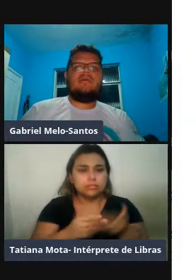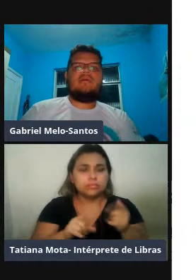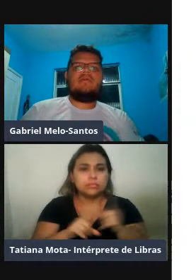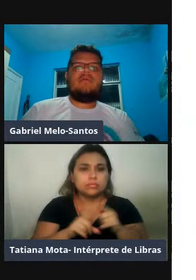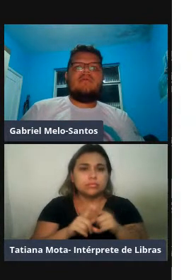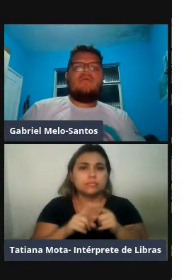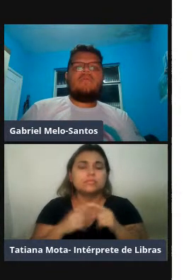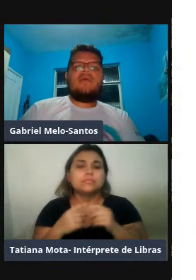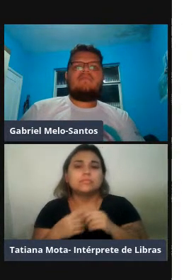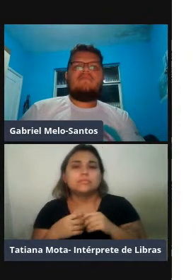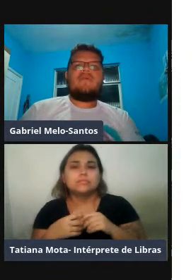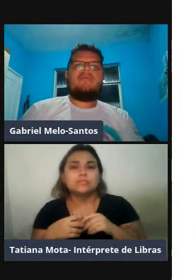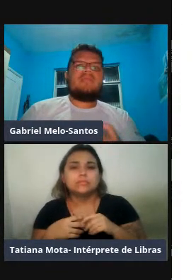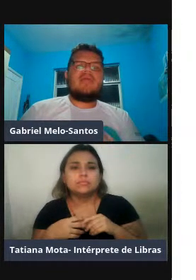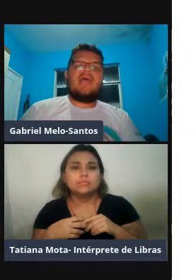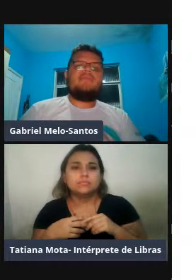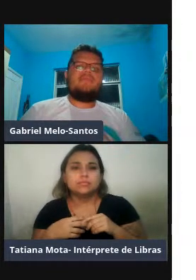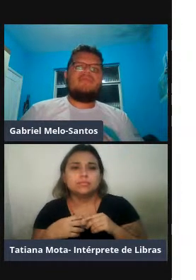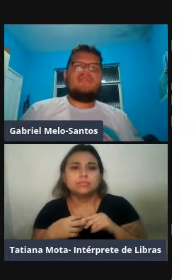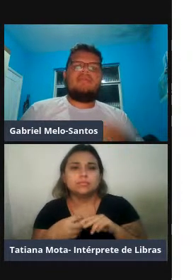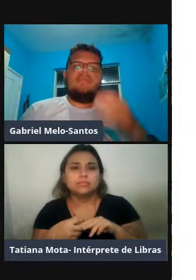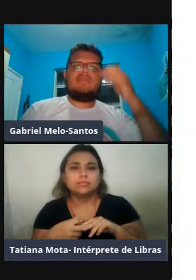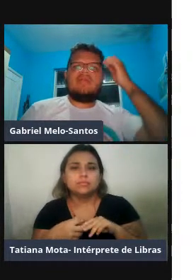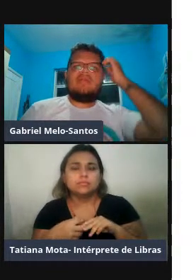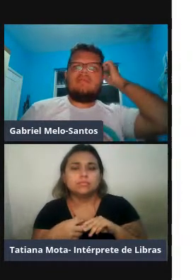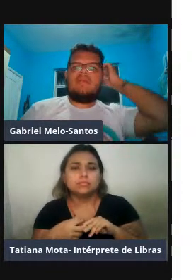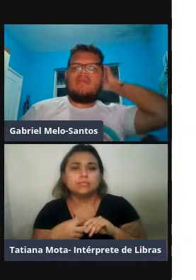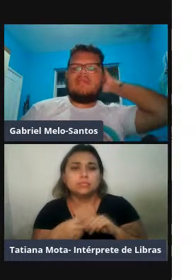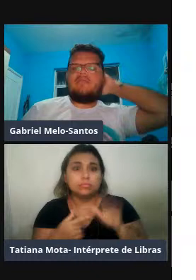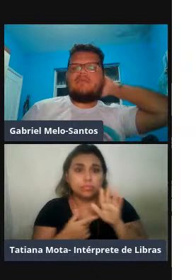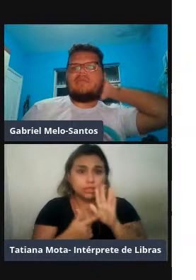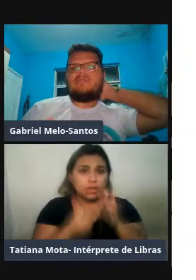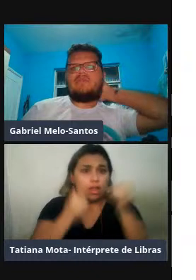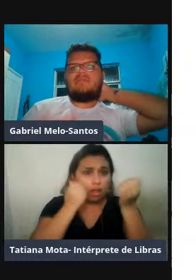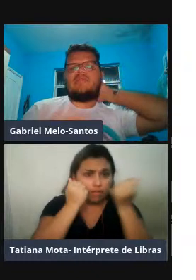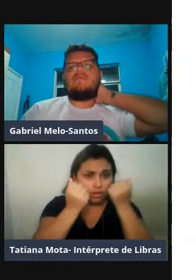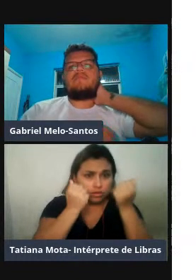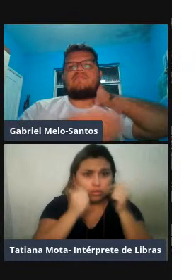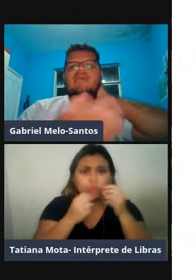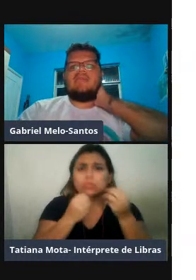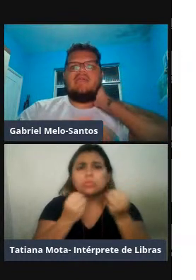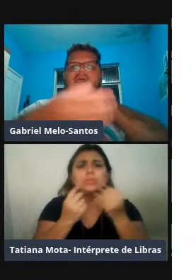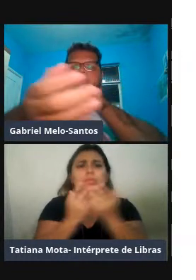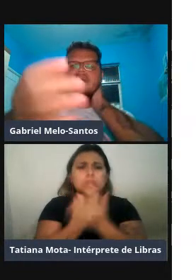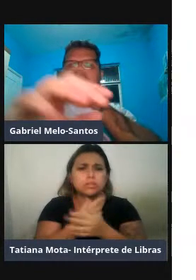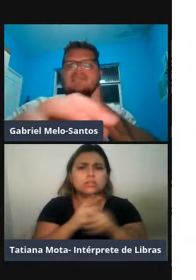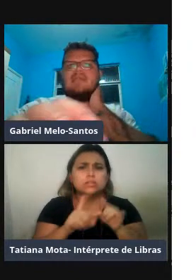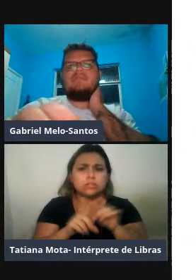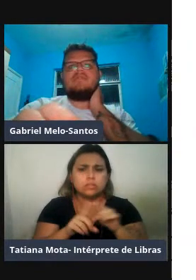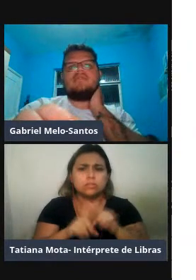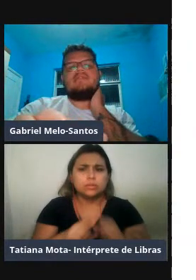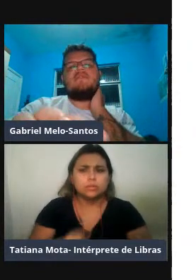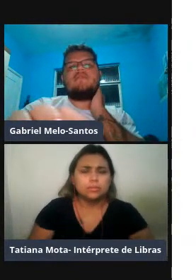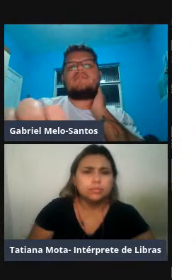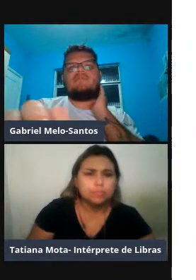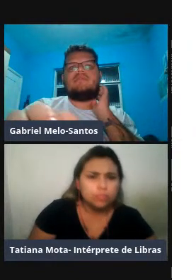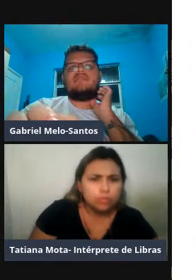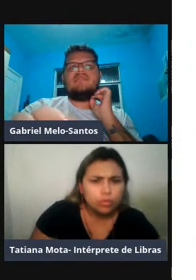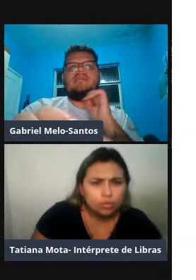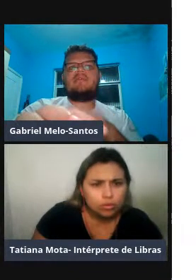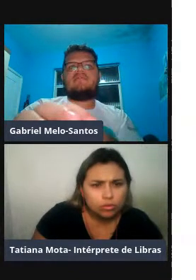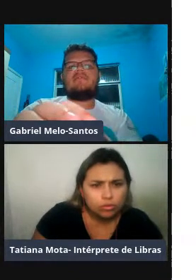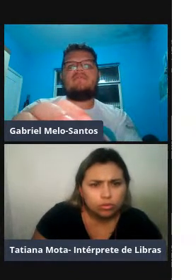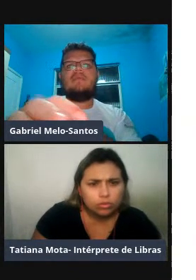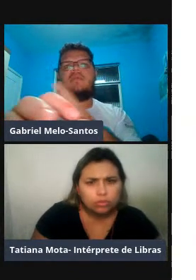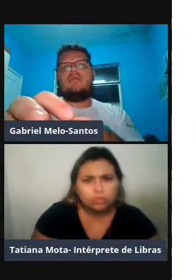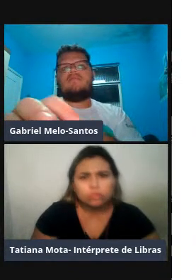uma ferramenta rápida para avaliar o bem-estar animal, até de populações que a gente não consegue acessar todas as informações